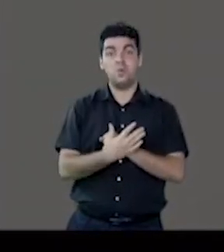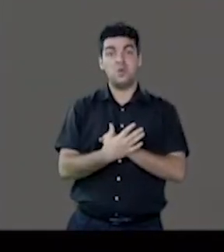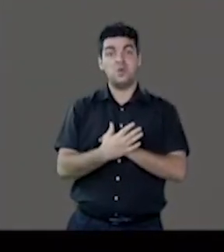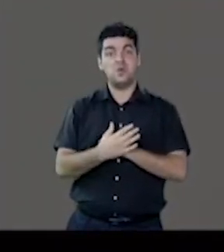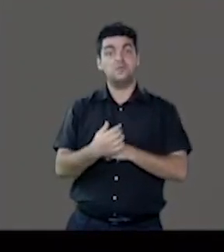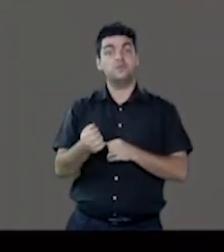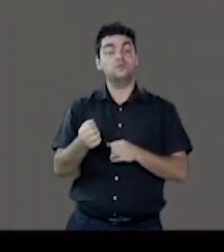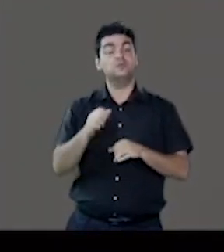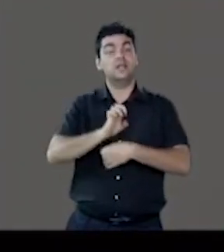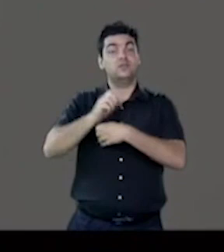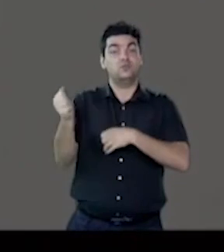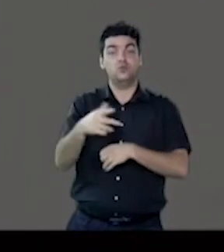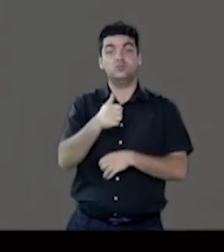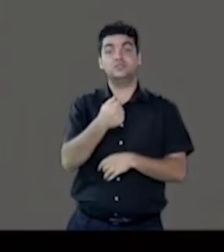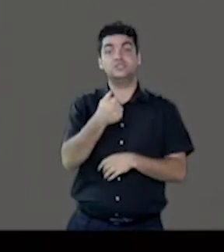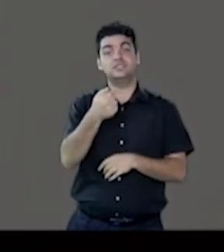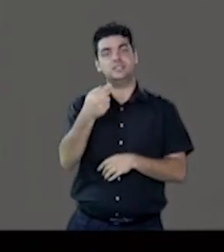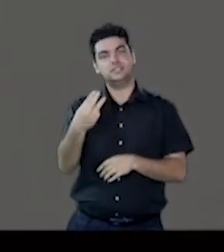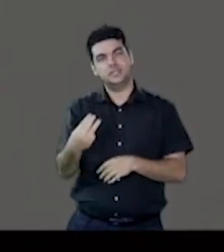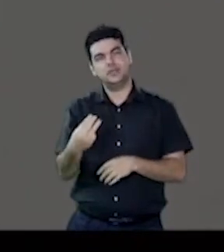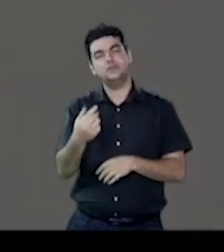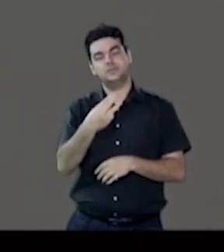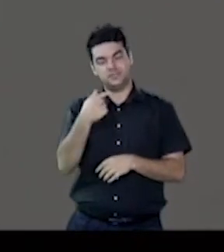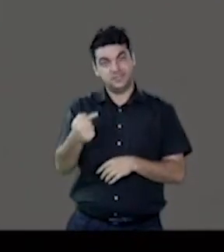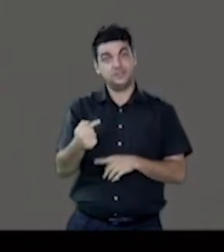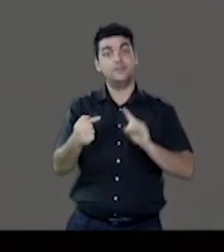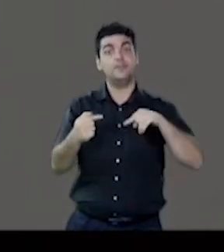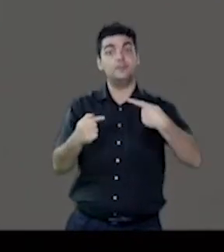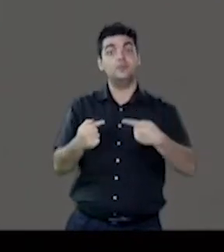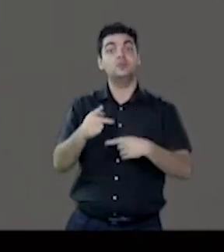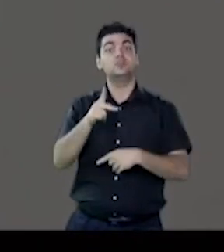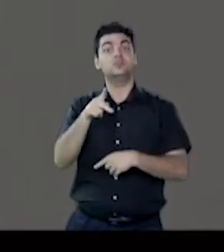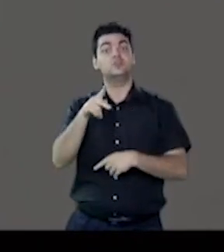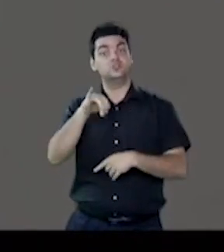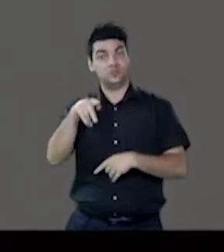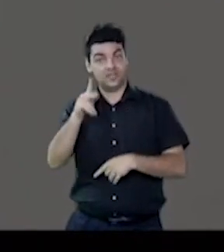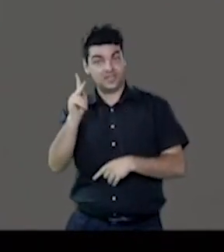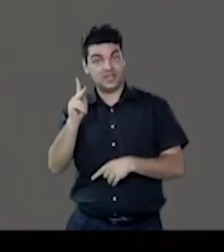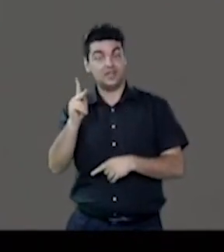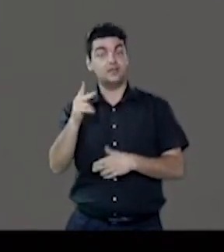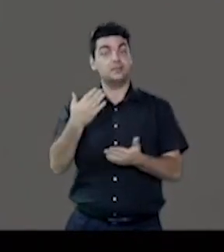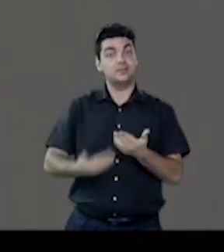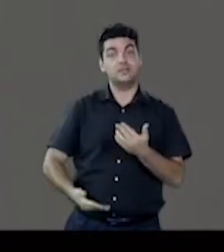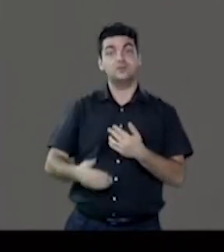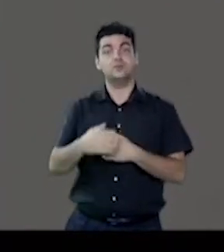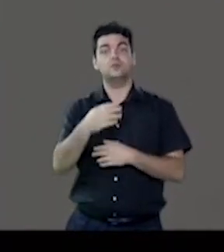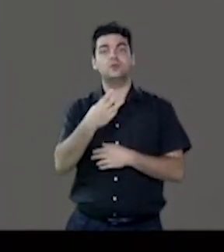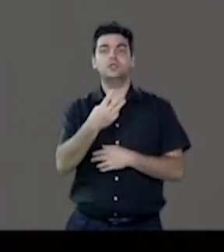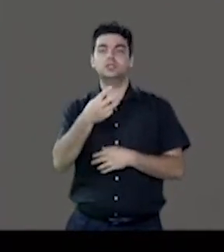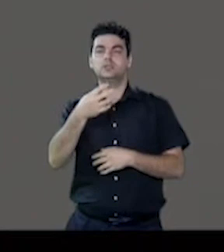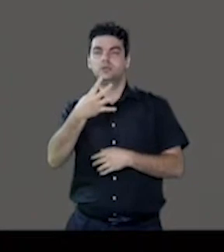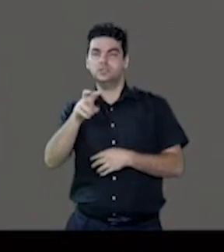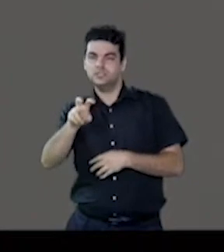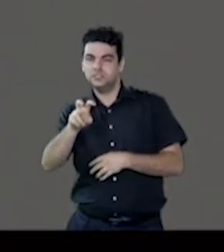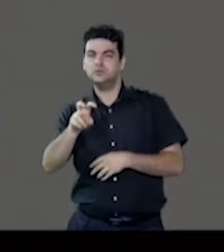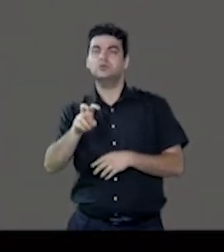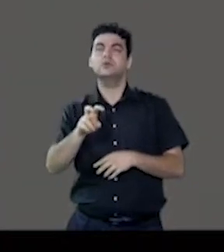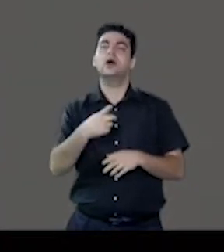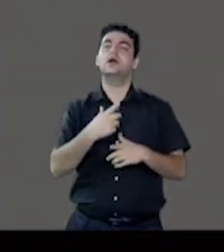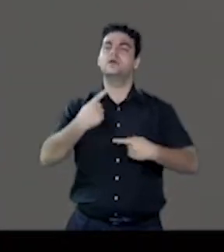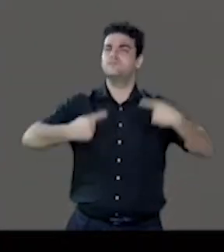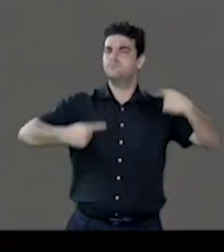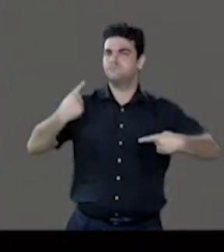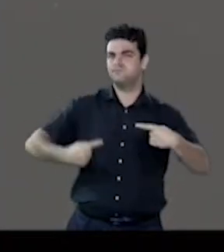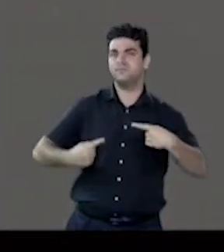Estado Novo de 37, a destituição de Getúlio Vargas em 1945, o contra